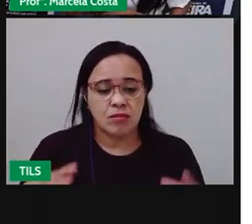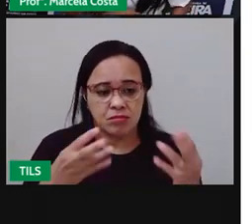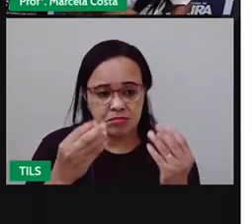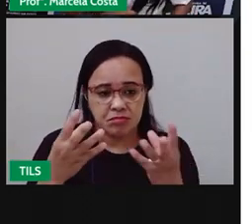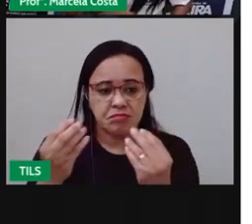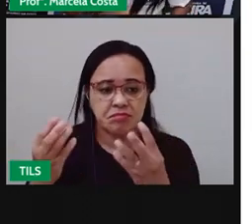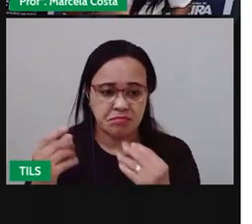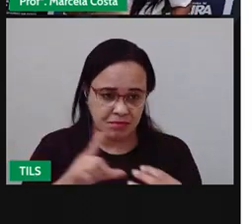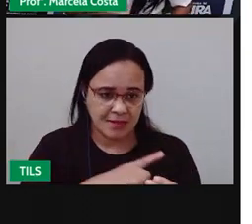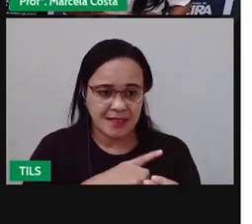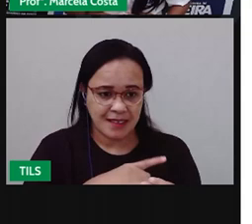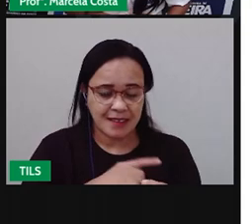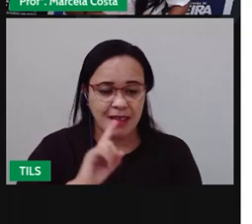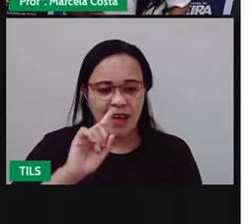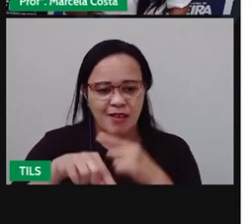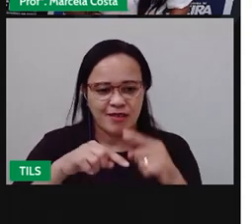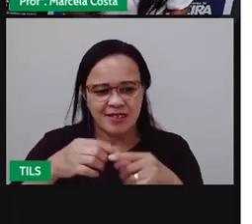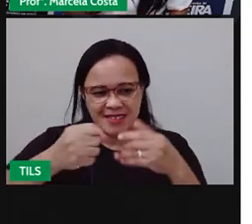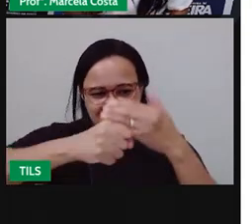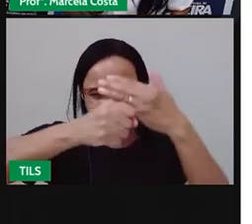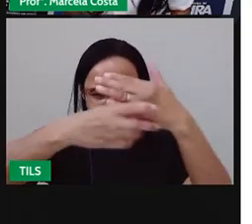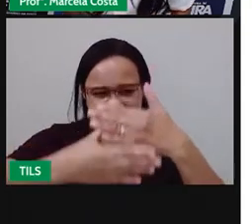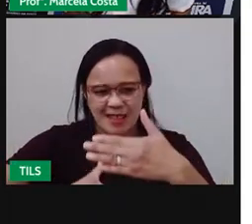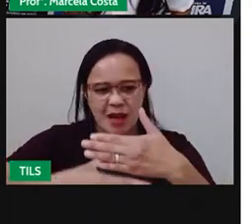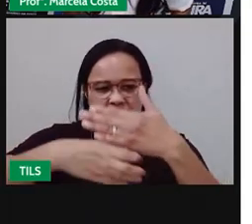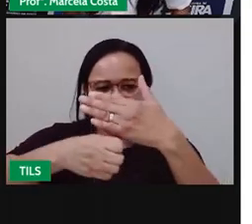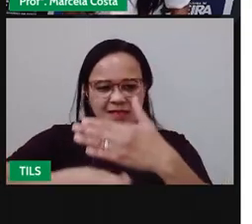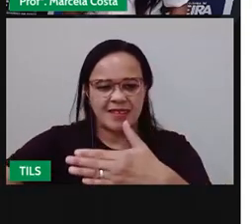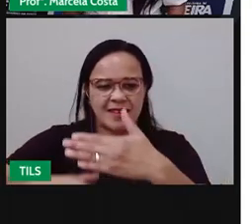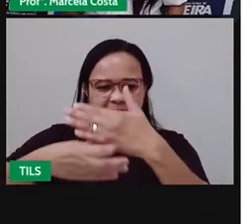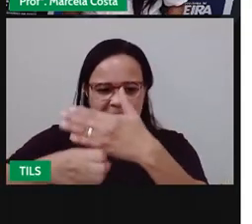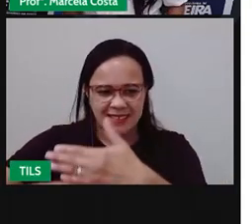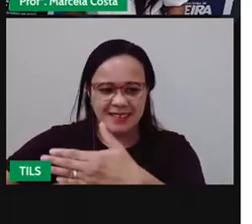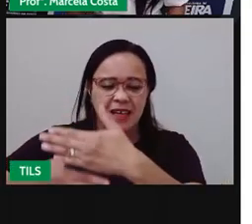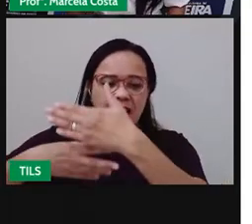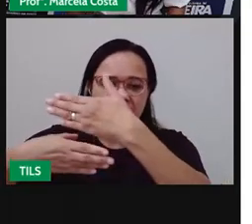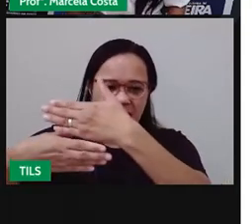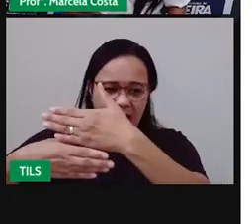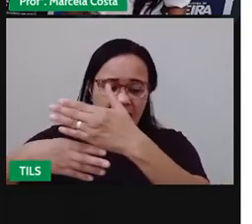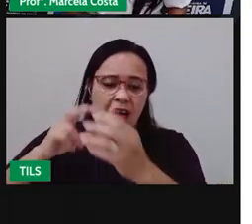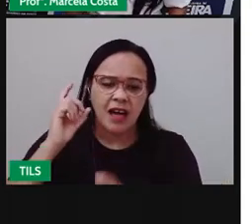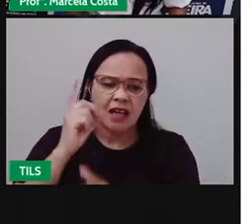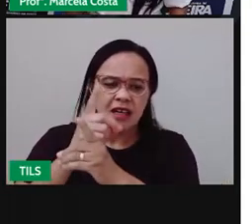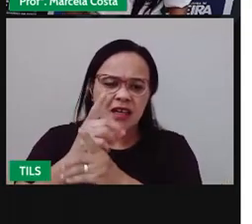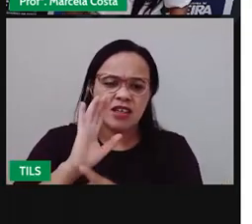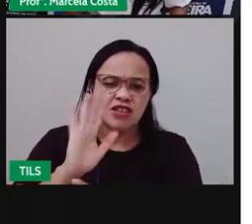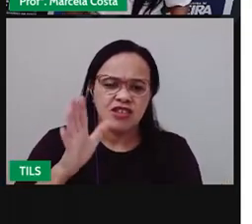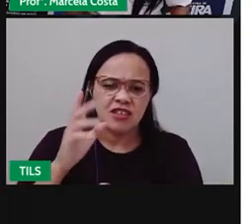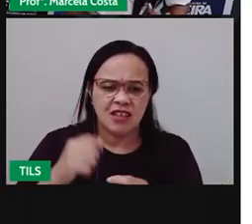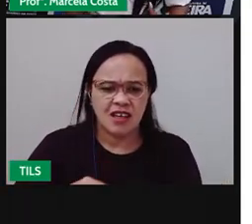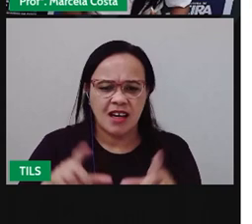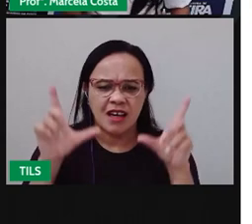Escreva aí no chat pra eu saber o que é que você já conseguiu identificar. Tá vendo?